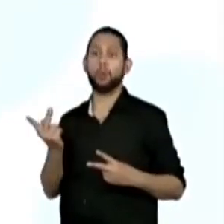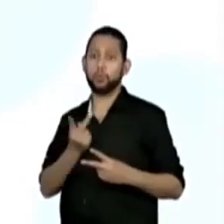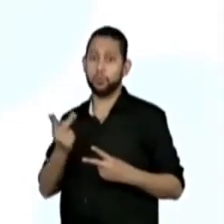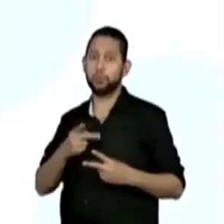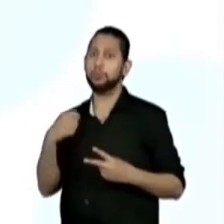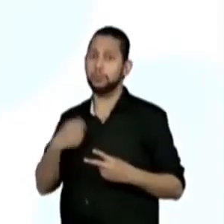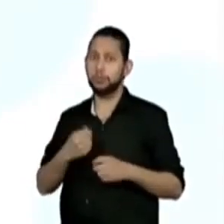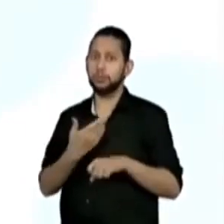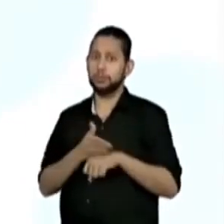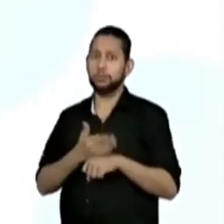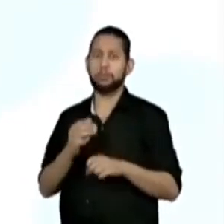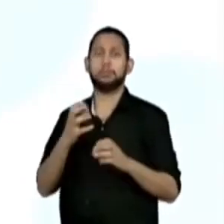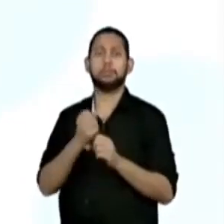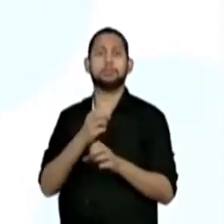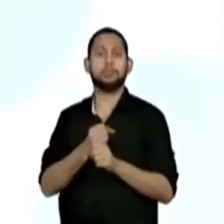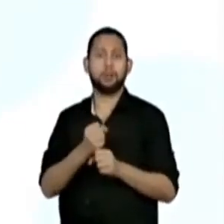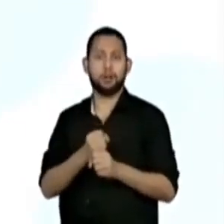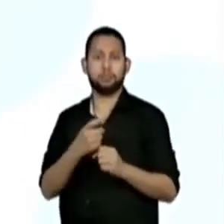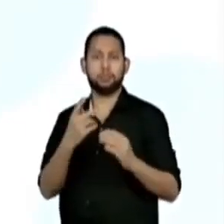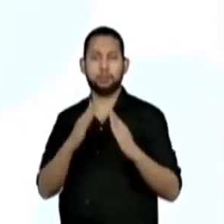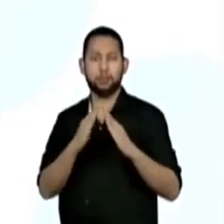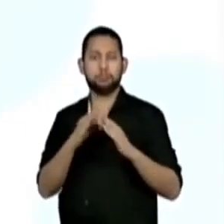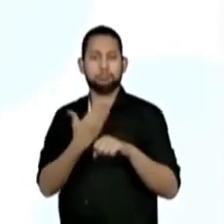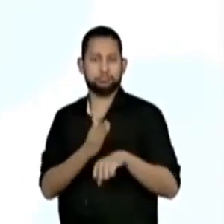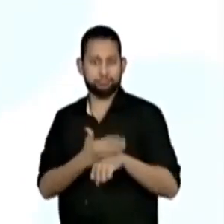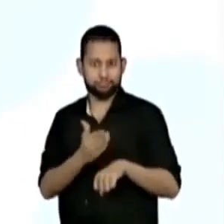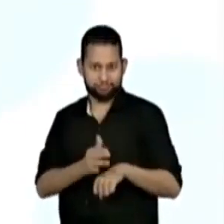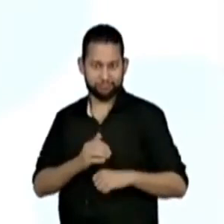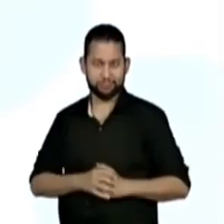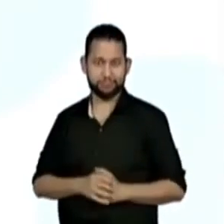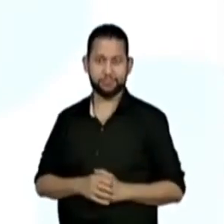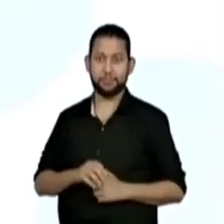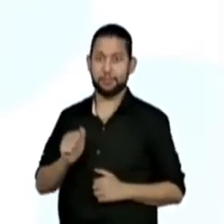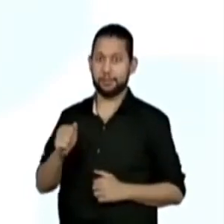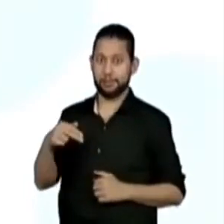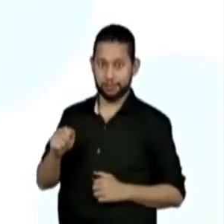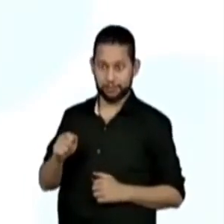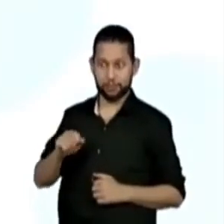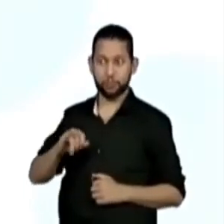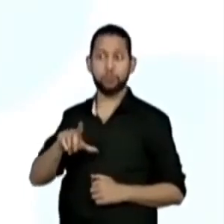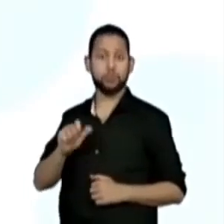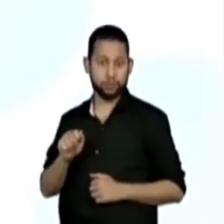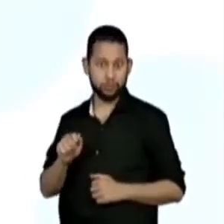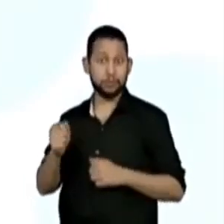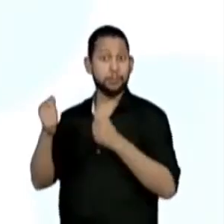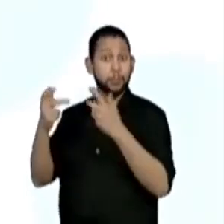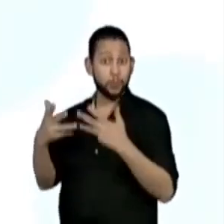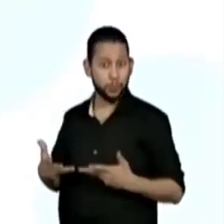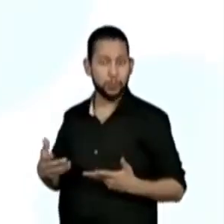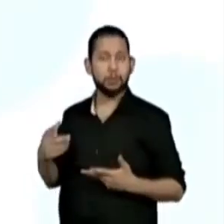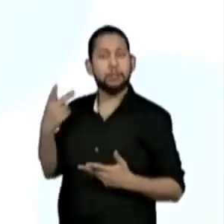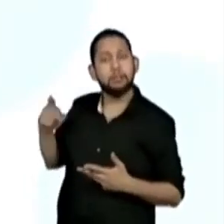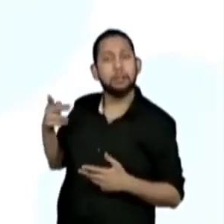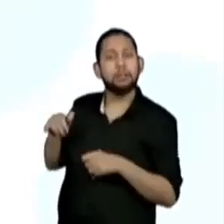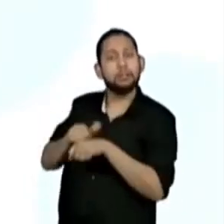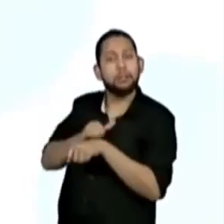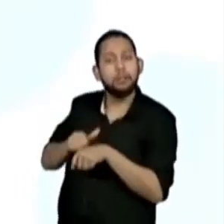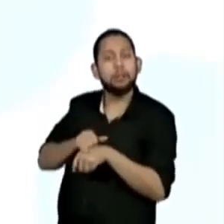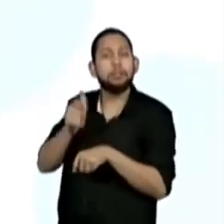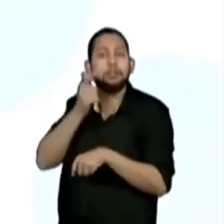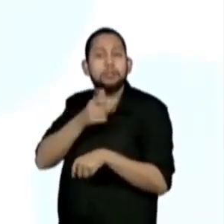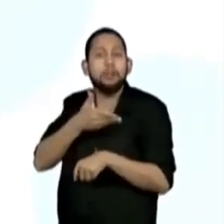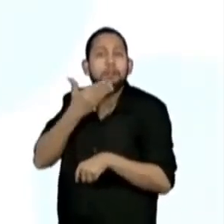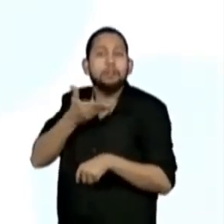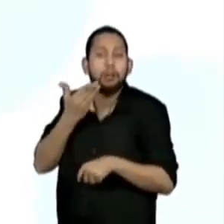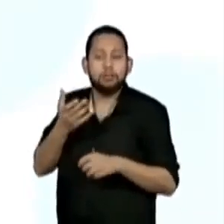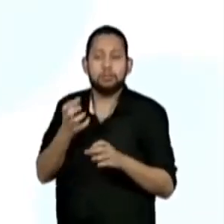para resolver como tarefa de casa. Ana Júlia explicou a Giovanna que busca estratégias para facilitar